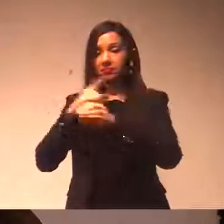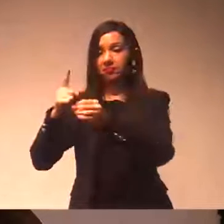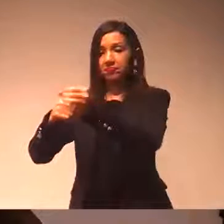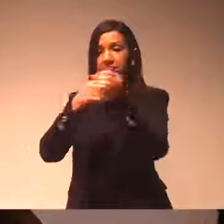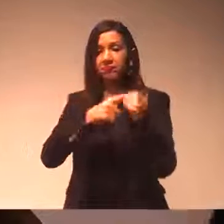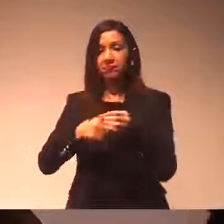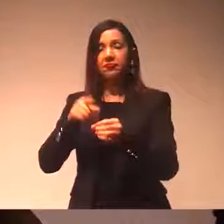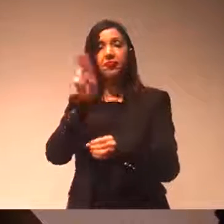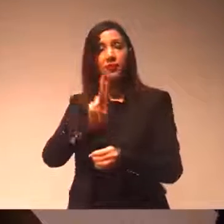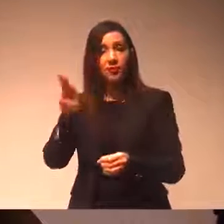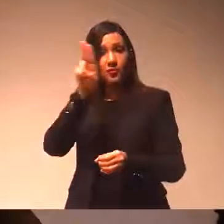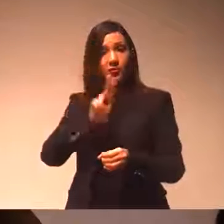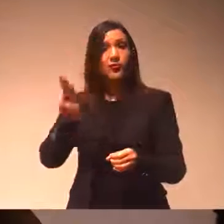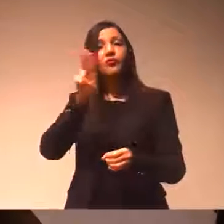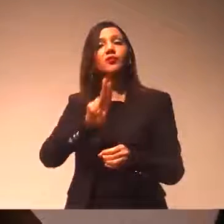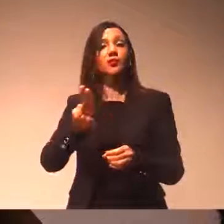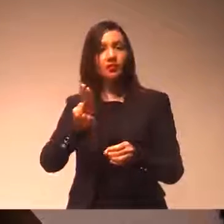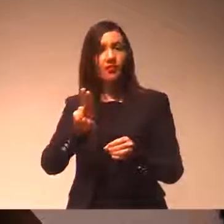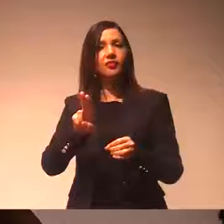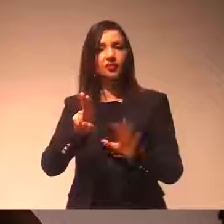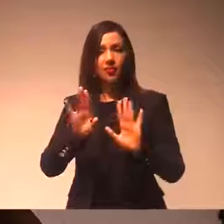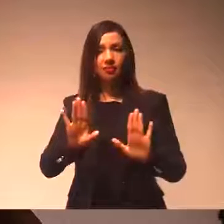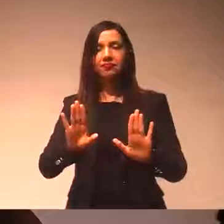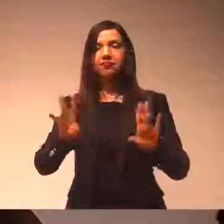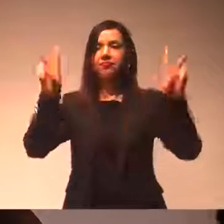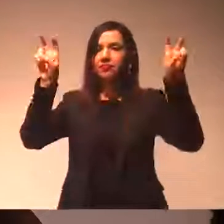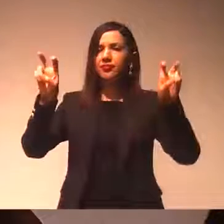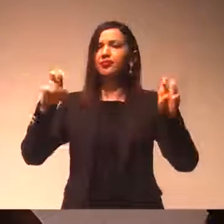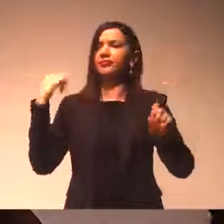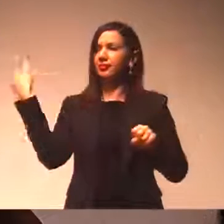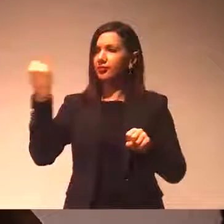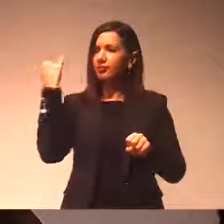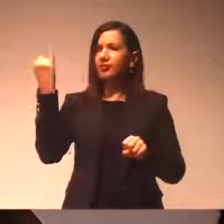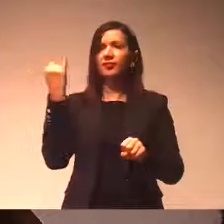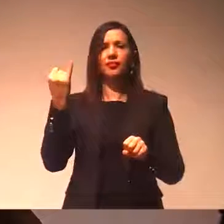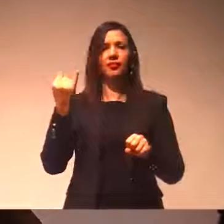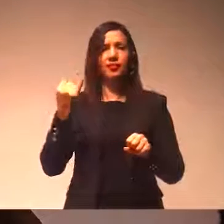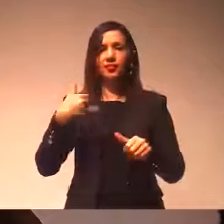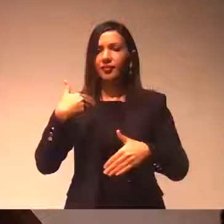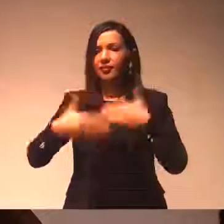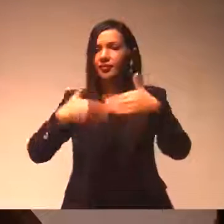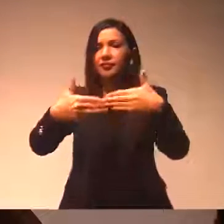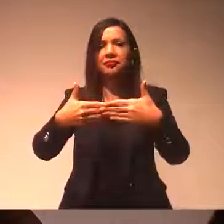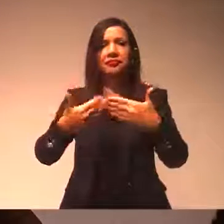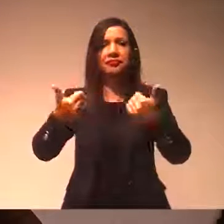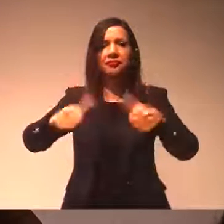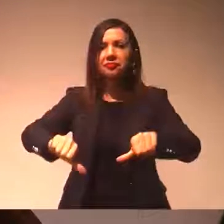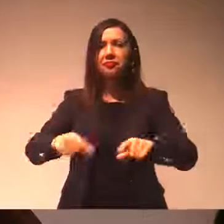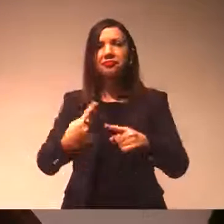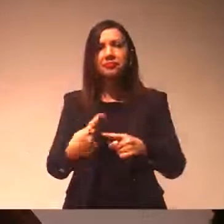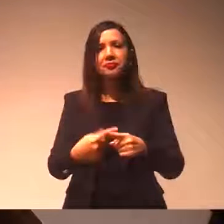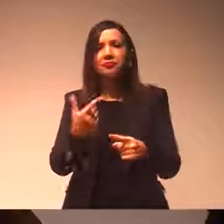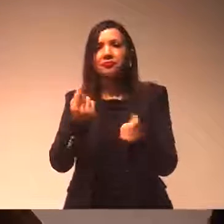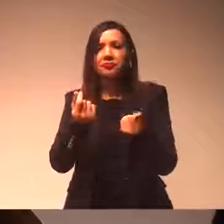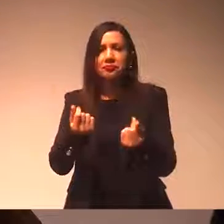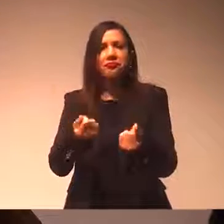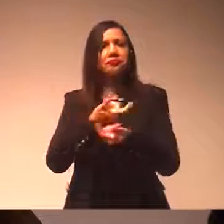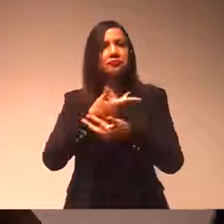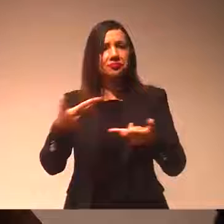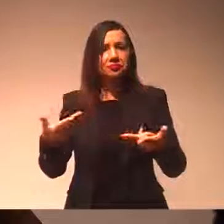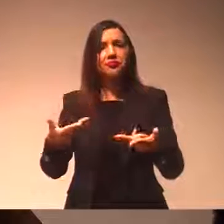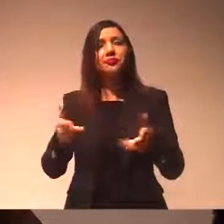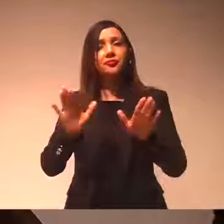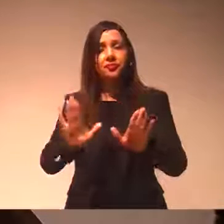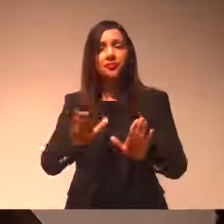tem várias questões importantes que hoje não acontecem, porque não tem recurso, não tem condições de ser feita, e que através de parcerias